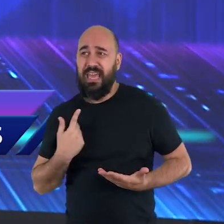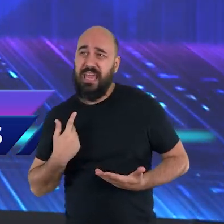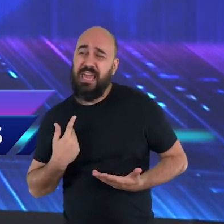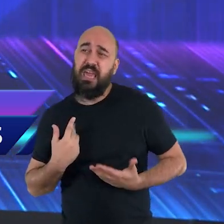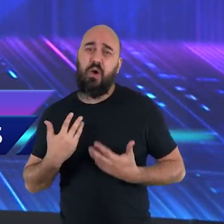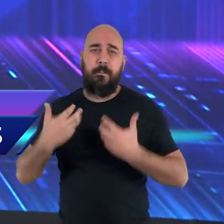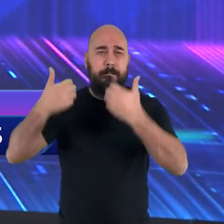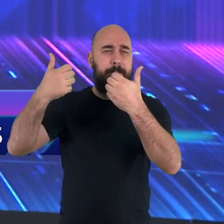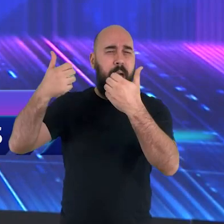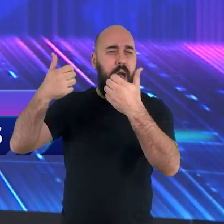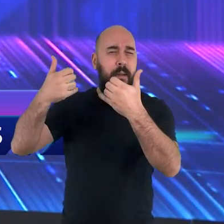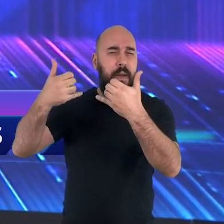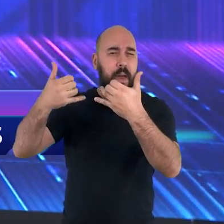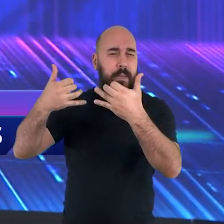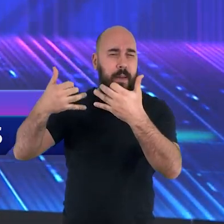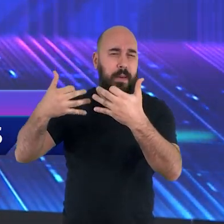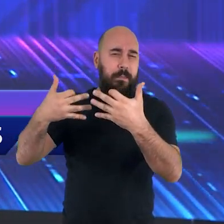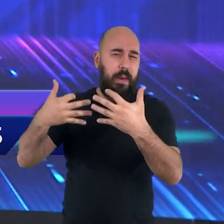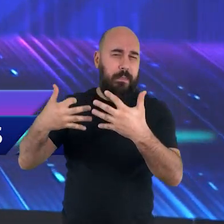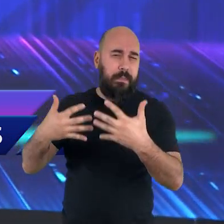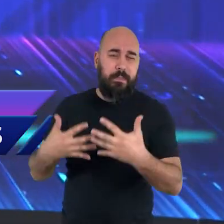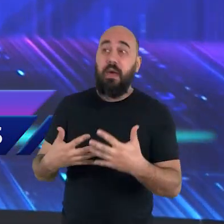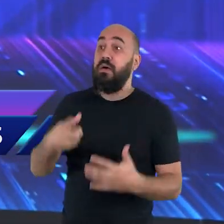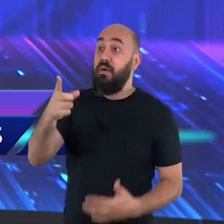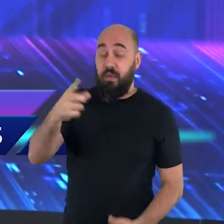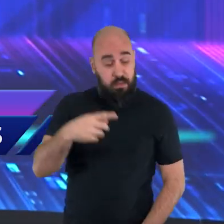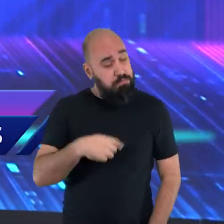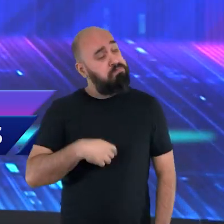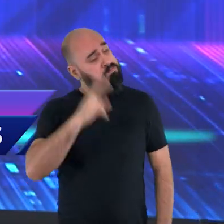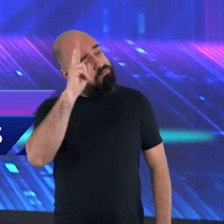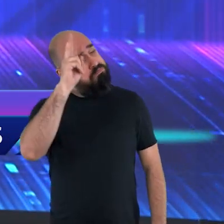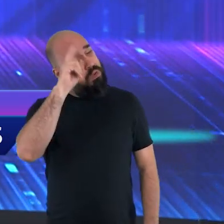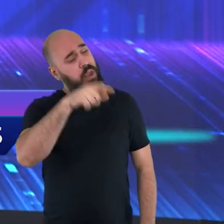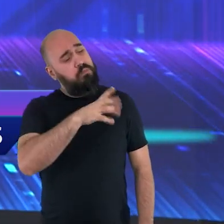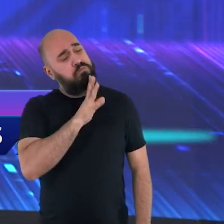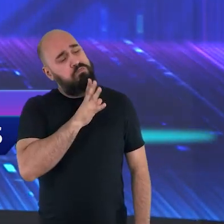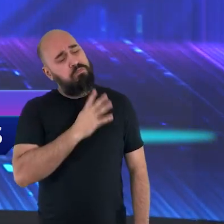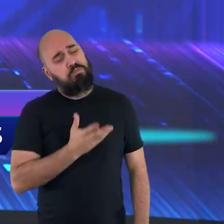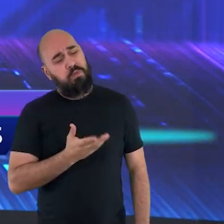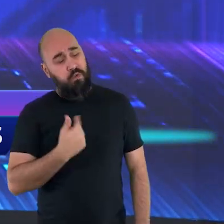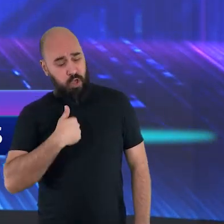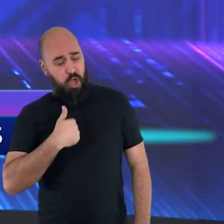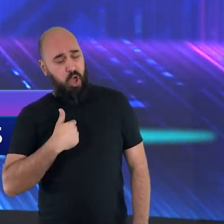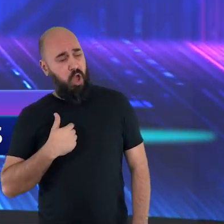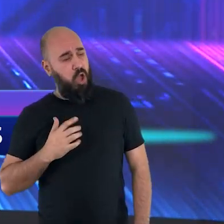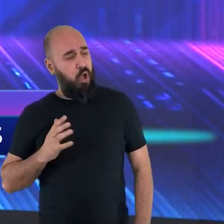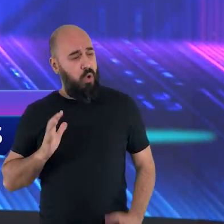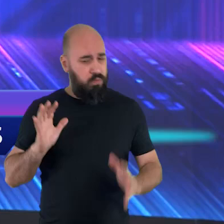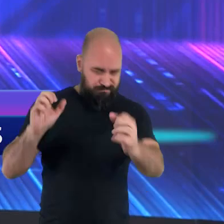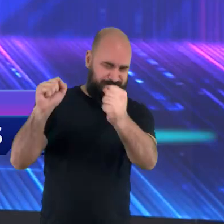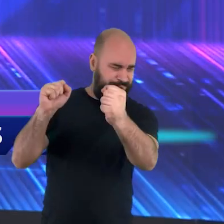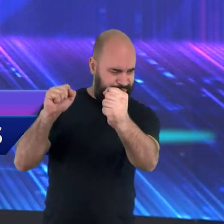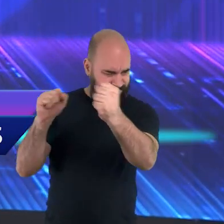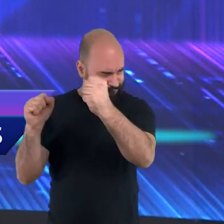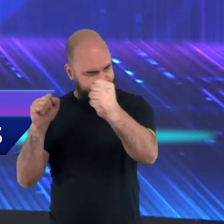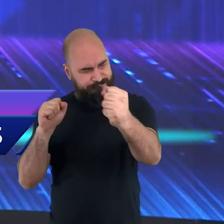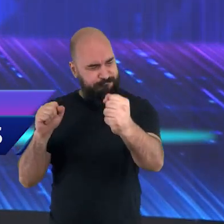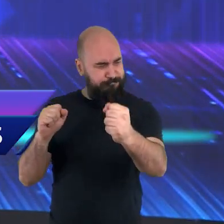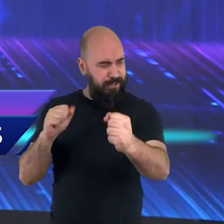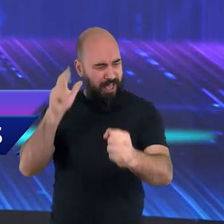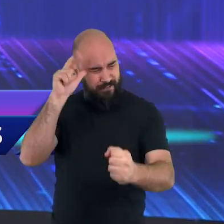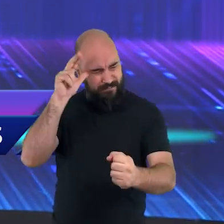quando uma carroça com cavalos ia atropelar um garotinho? Eu falei assim, sim, lembro, sim. Eu lembro, fui eu quem